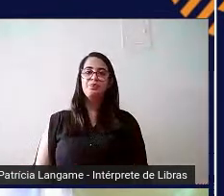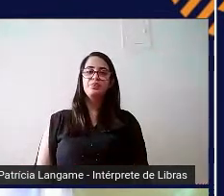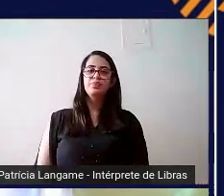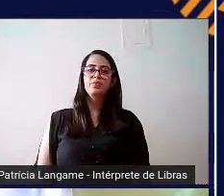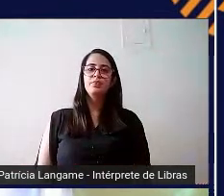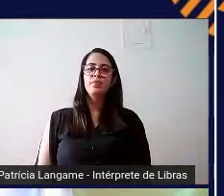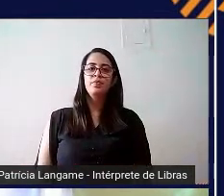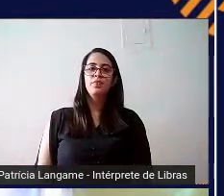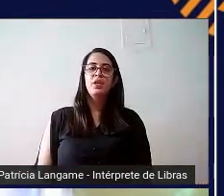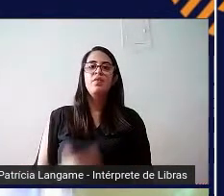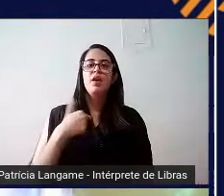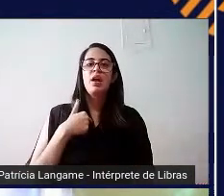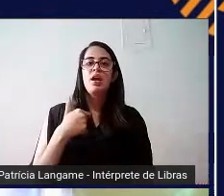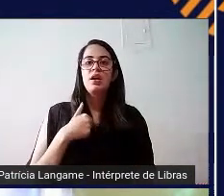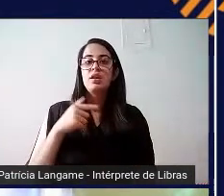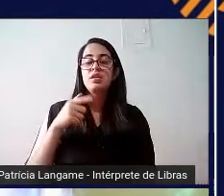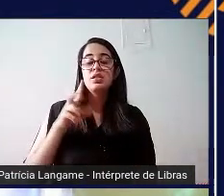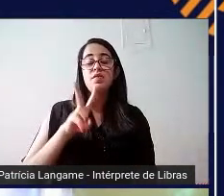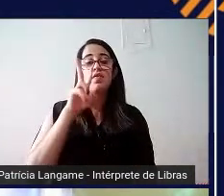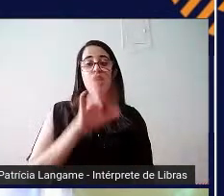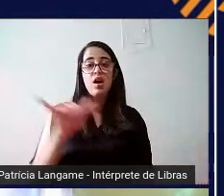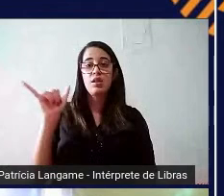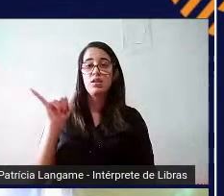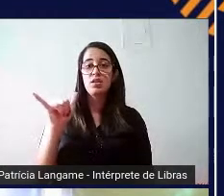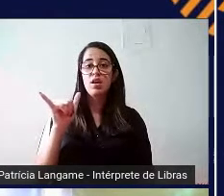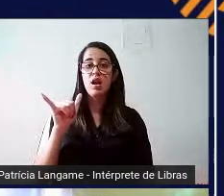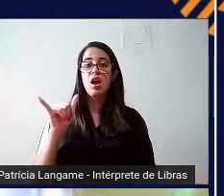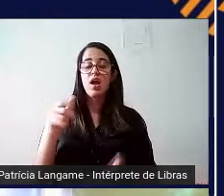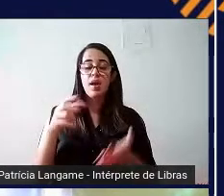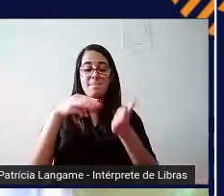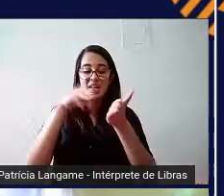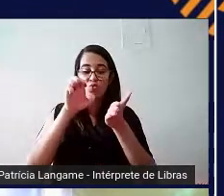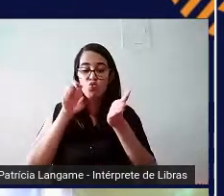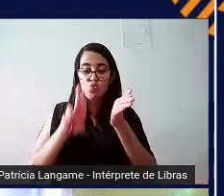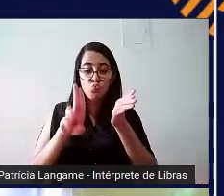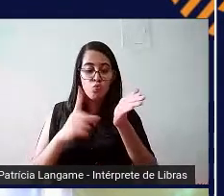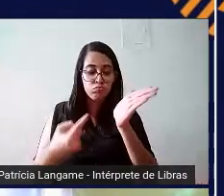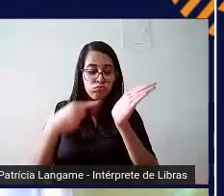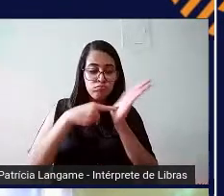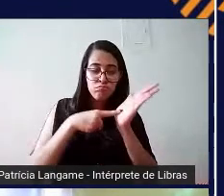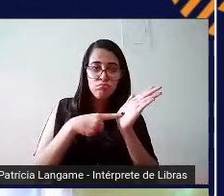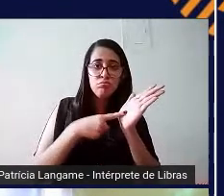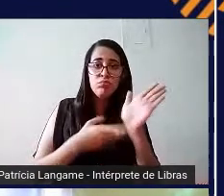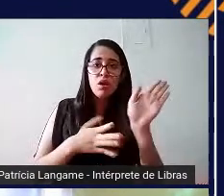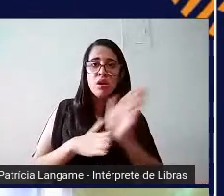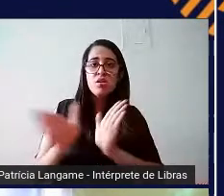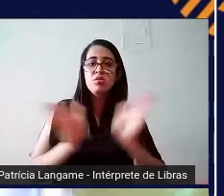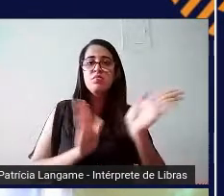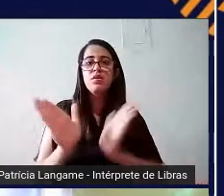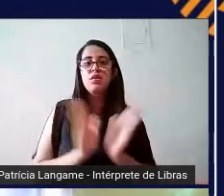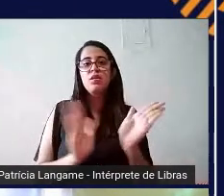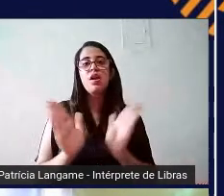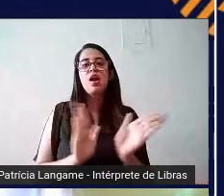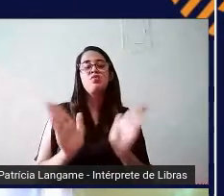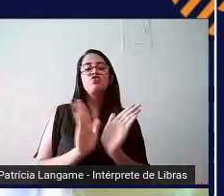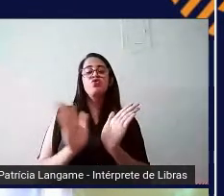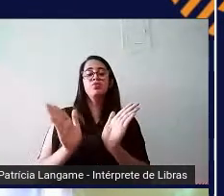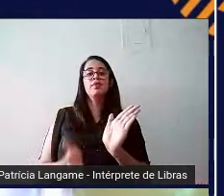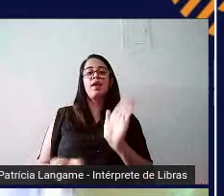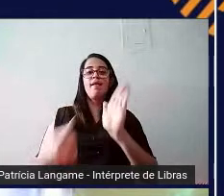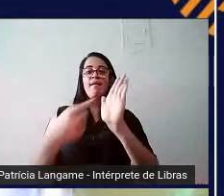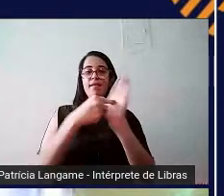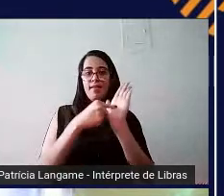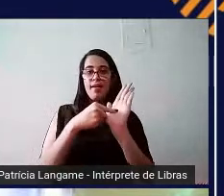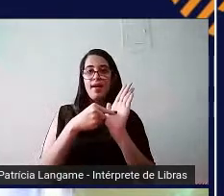configurações, o configurar. Você entra nesse menu, você vai ter ali acessibilidade e em acessibilidade você vai